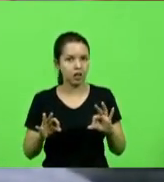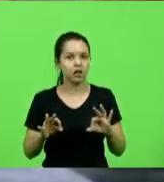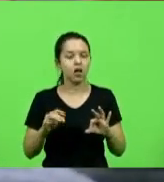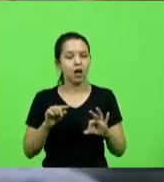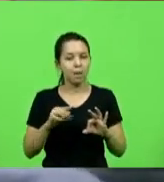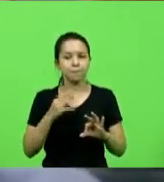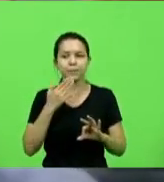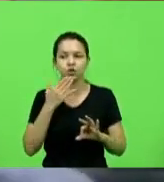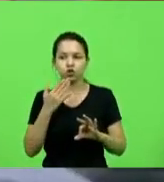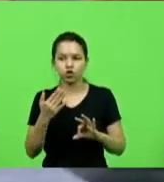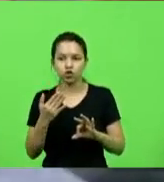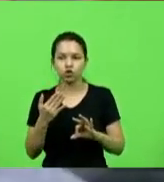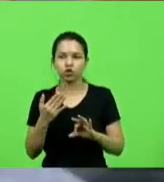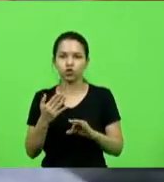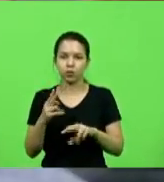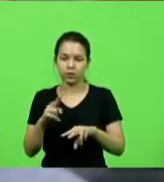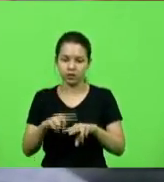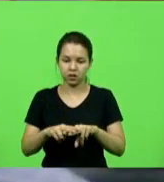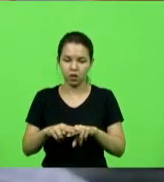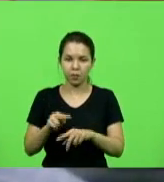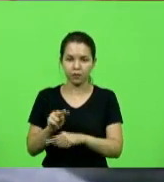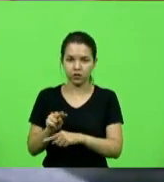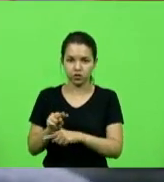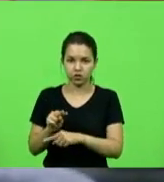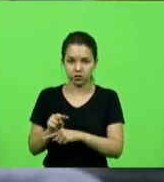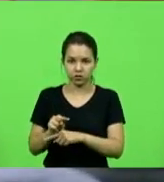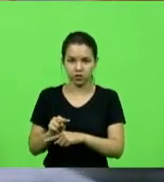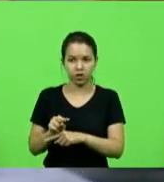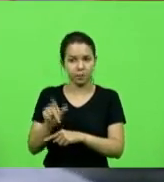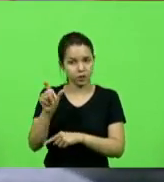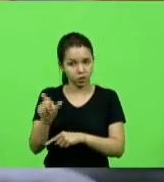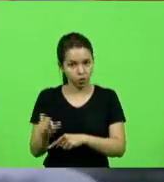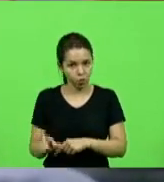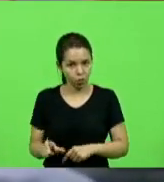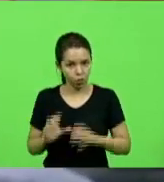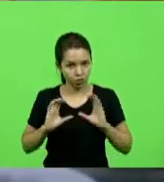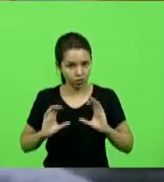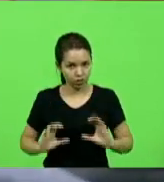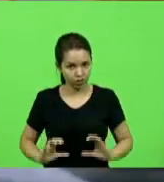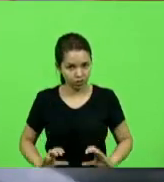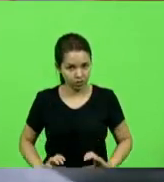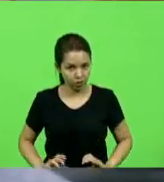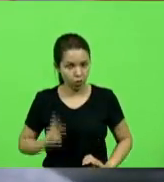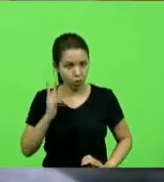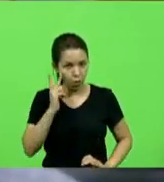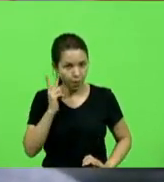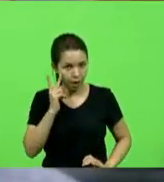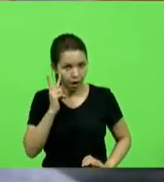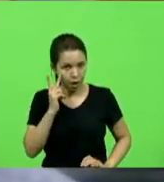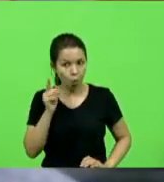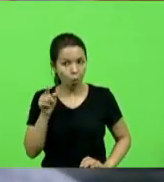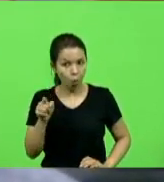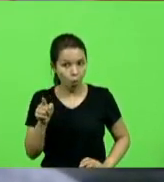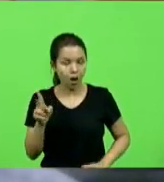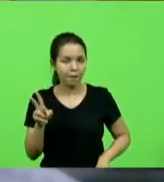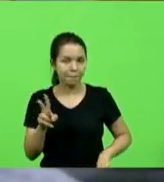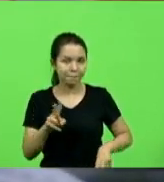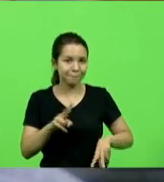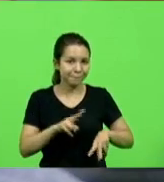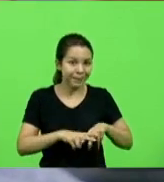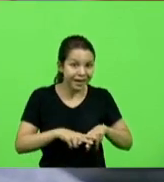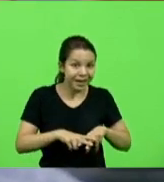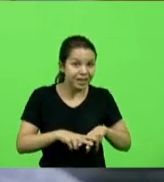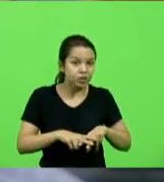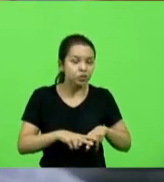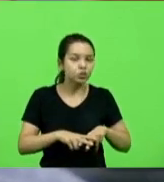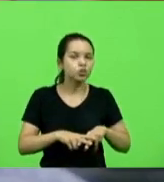preventiva. Um cidadão normal só poderia ser preso preventivamente se ele tivesse,